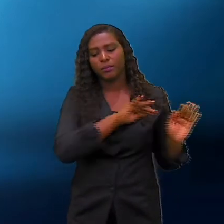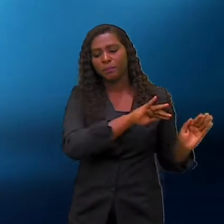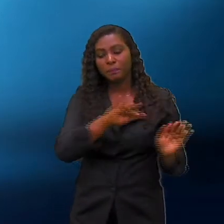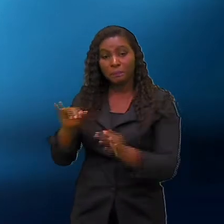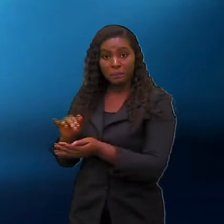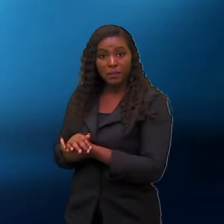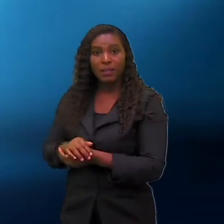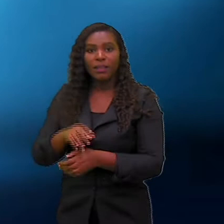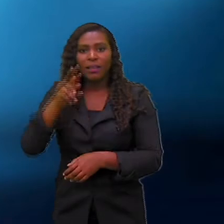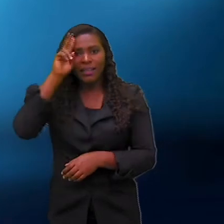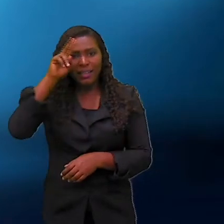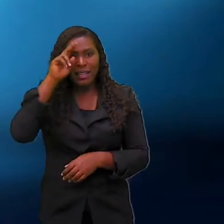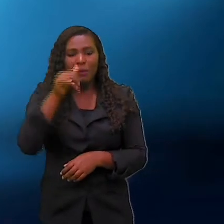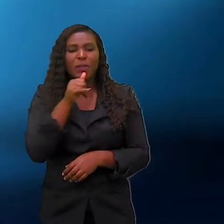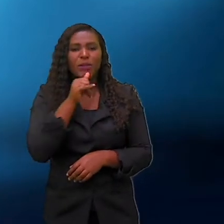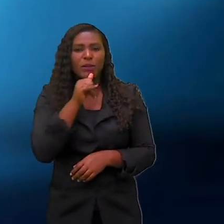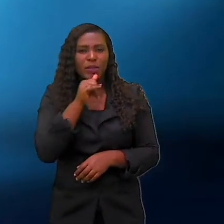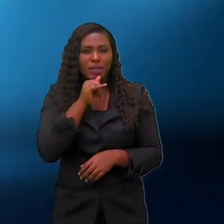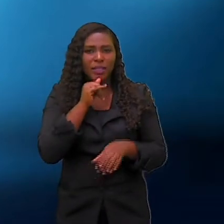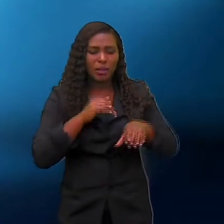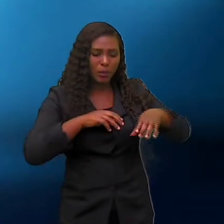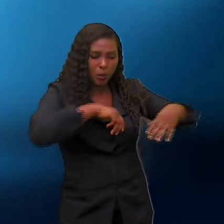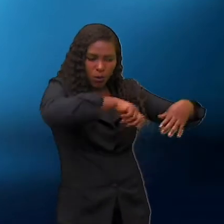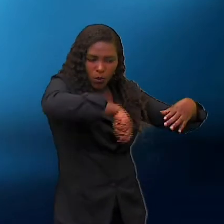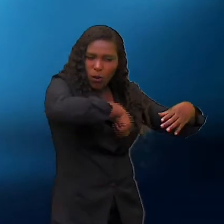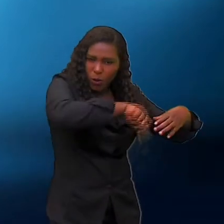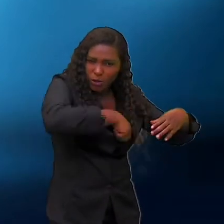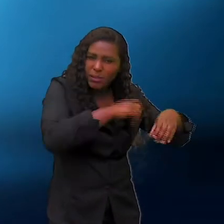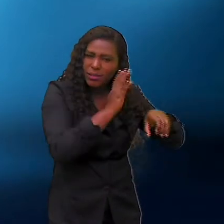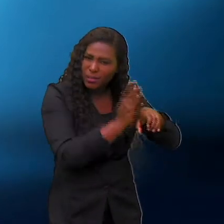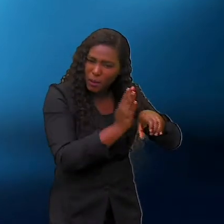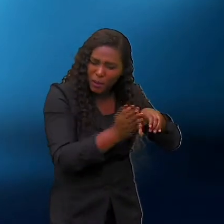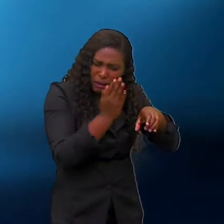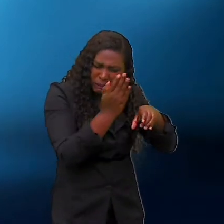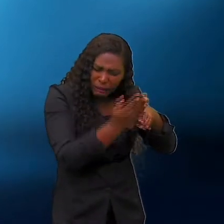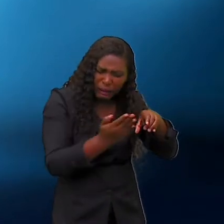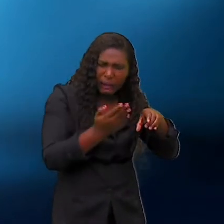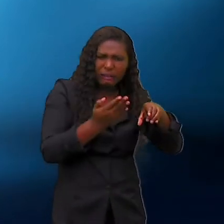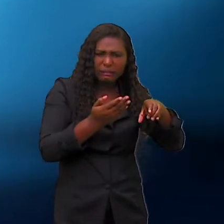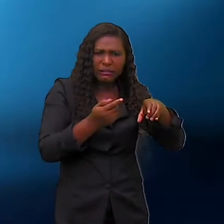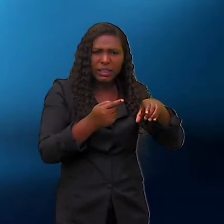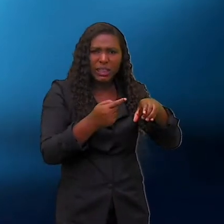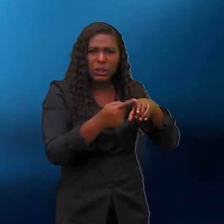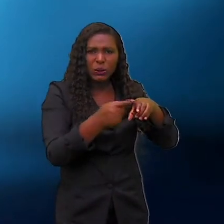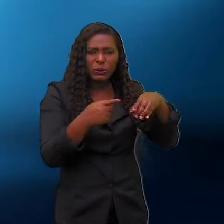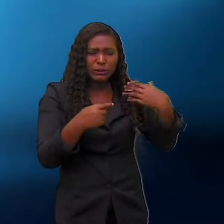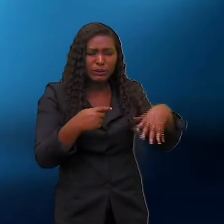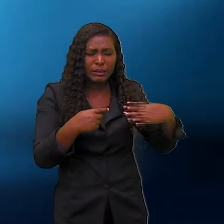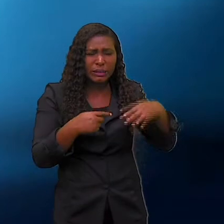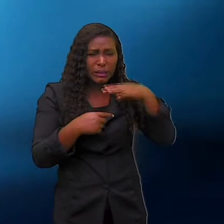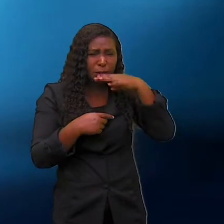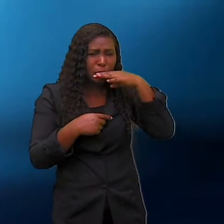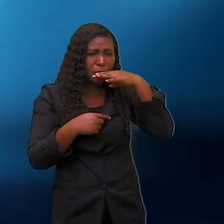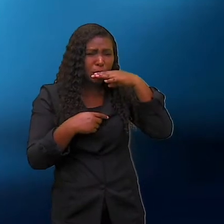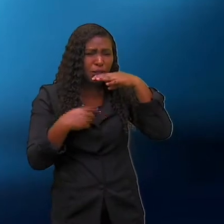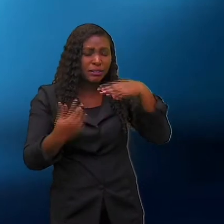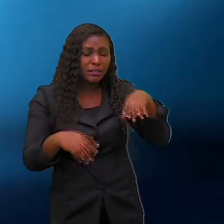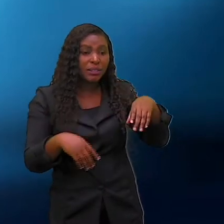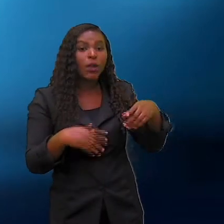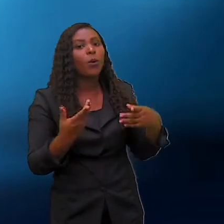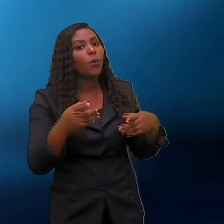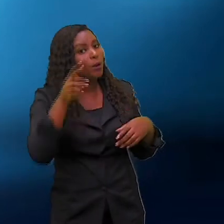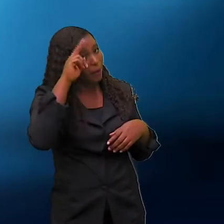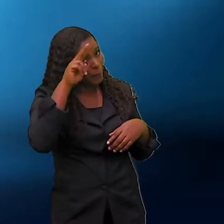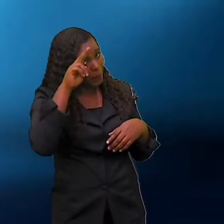Lembraram? Eu me cortei quando estava cozinhando. Lembraram agora? Presta atenção, gente, na aula, hein?